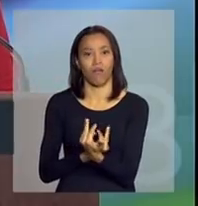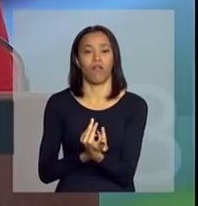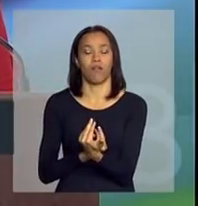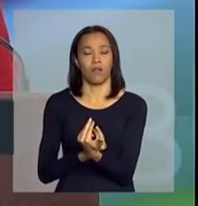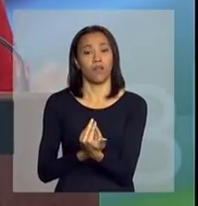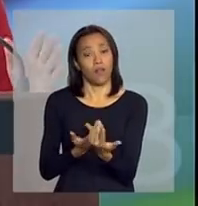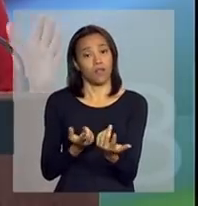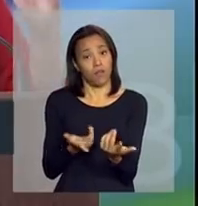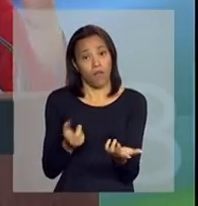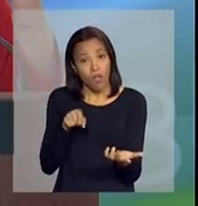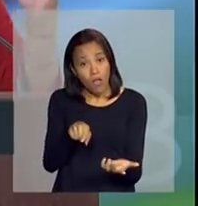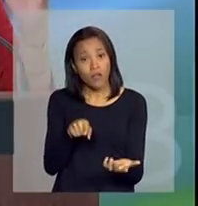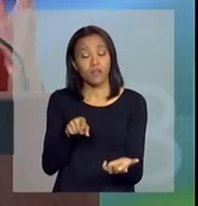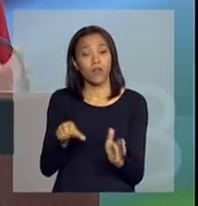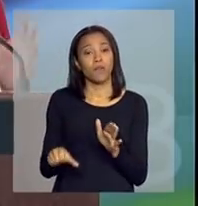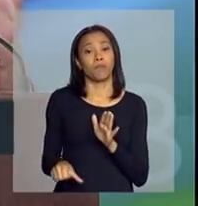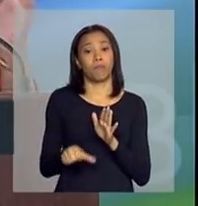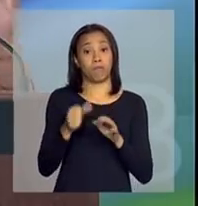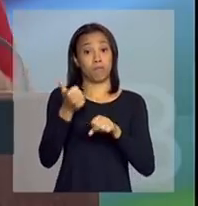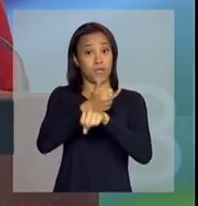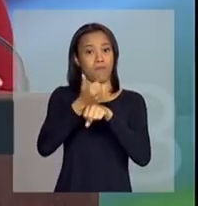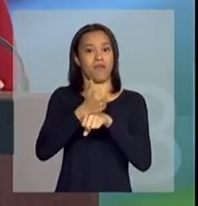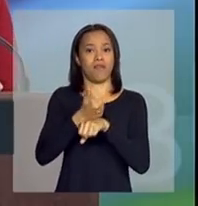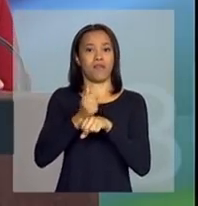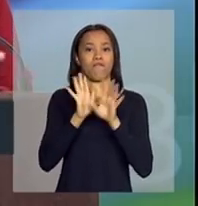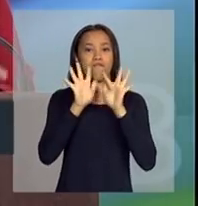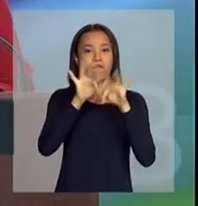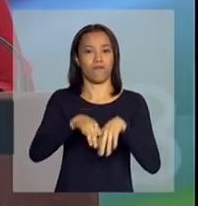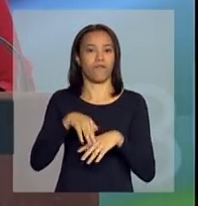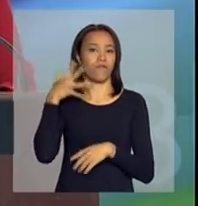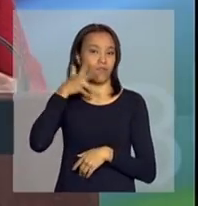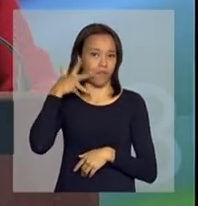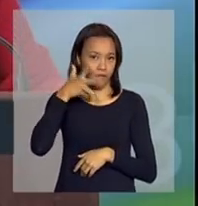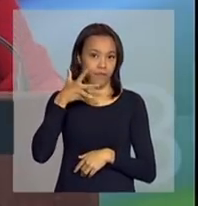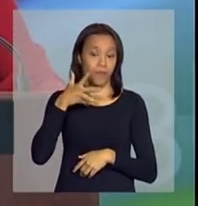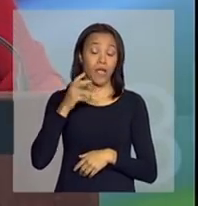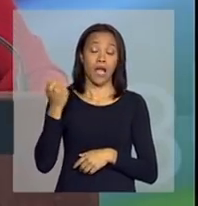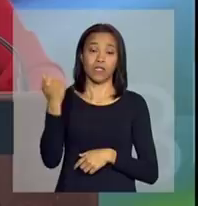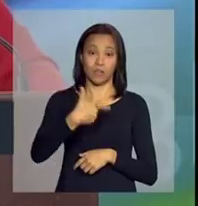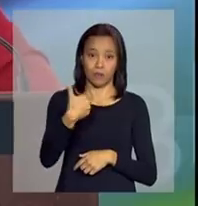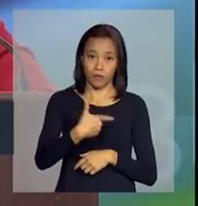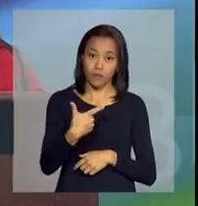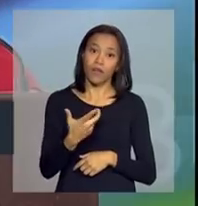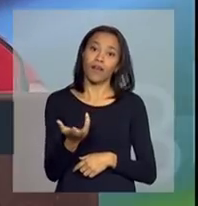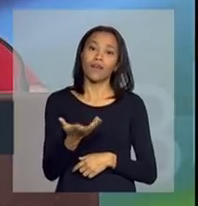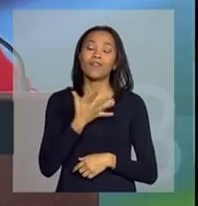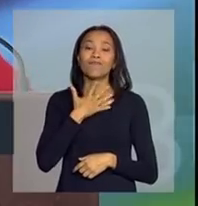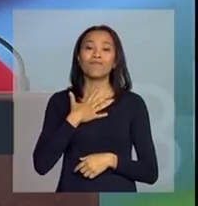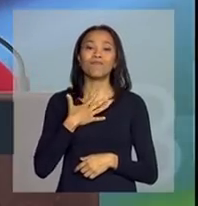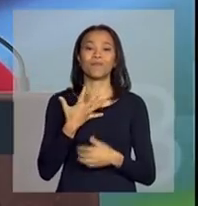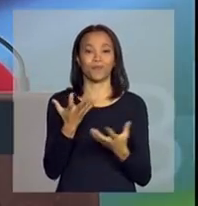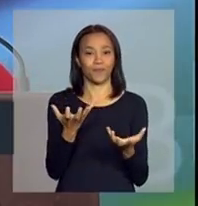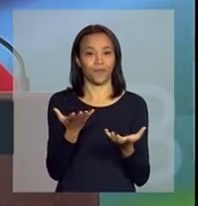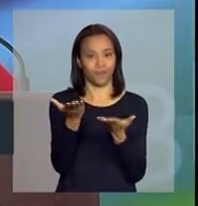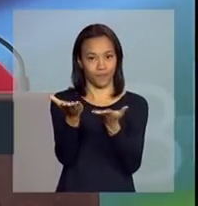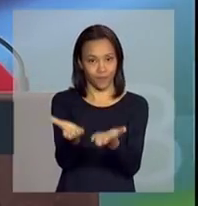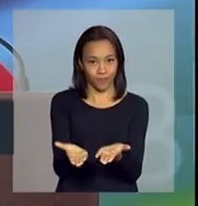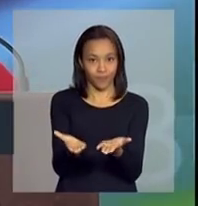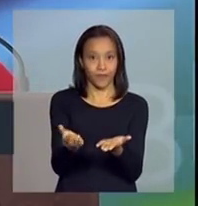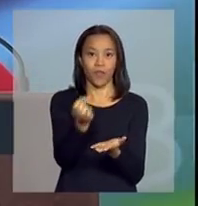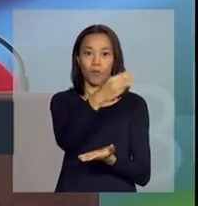essa é a primeira parte da minha fala final. A segunda é que eu desejo ao ministro